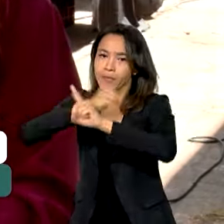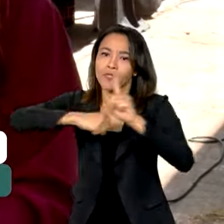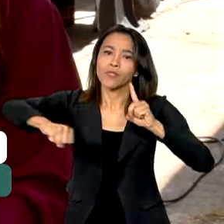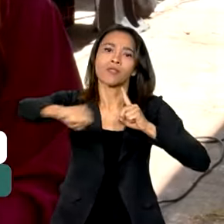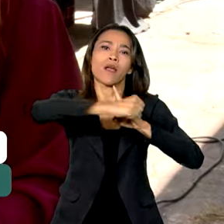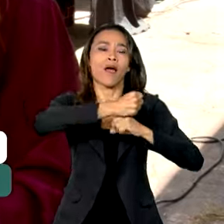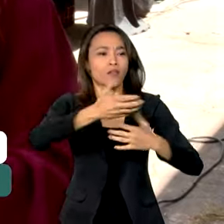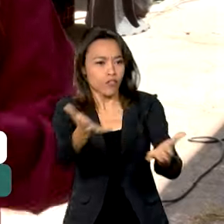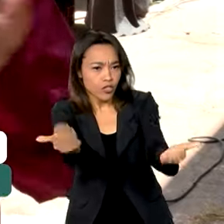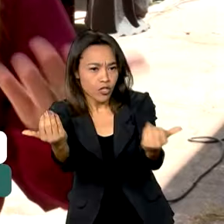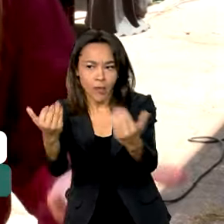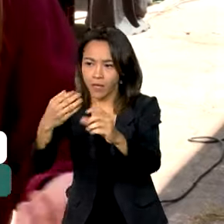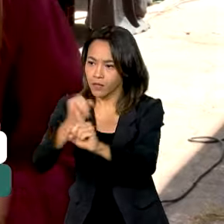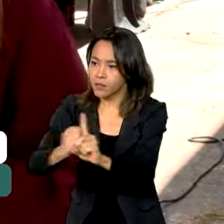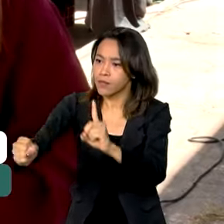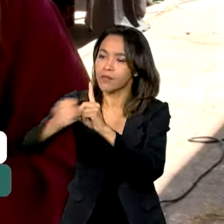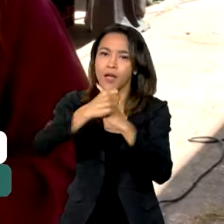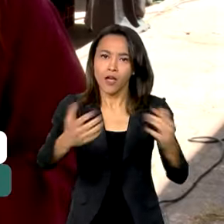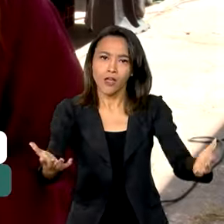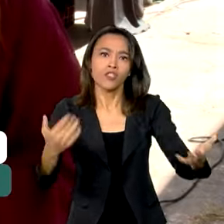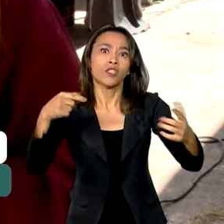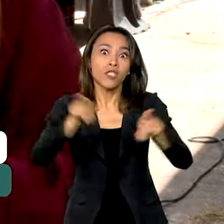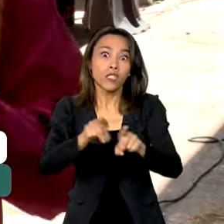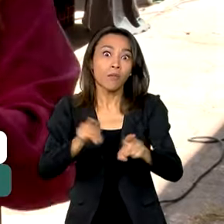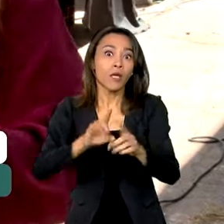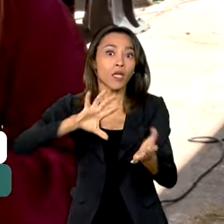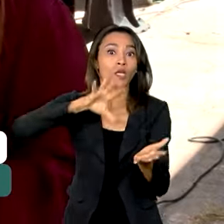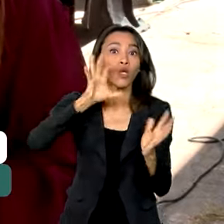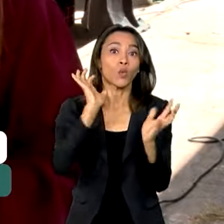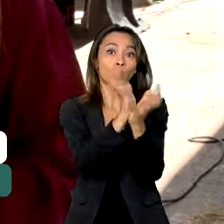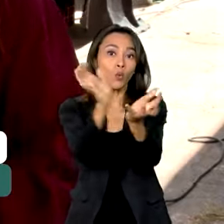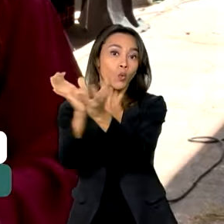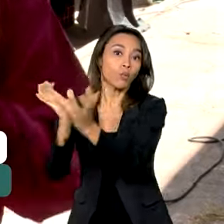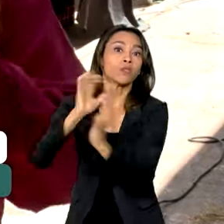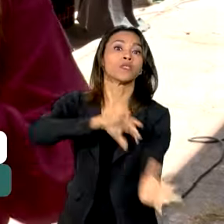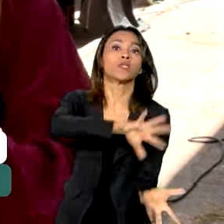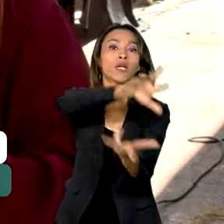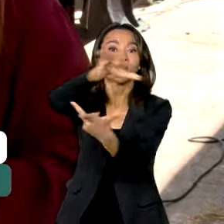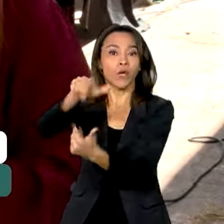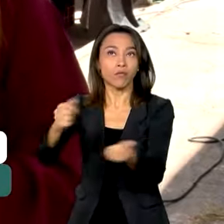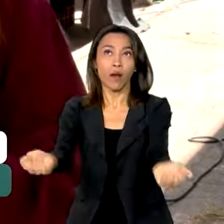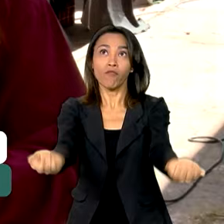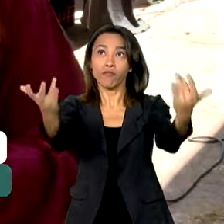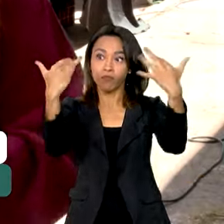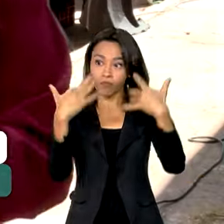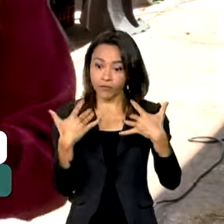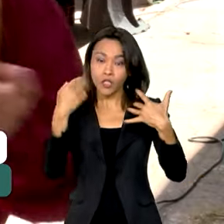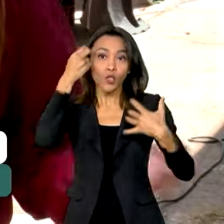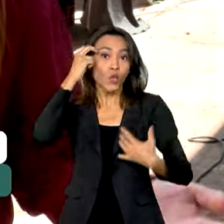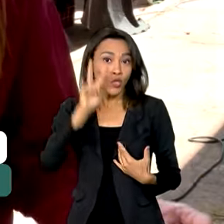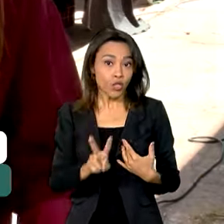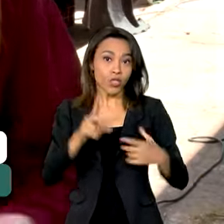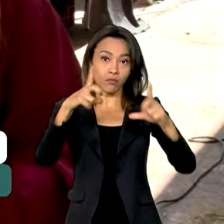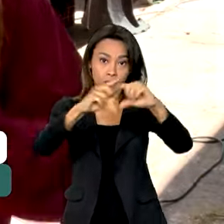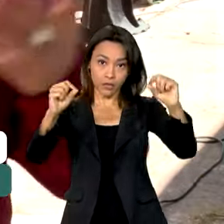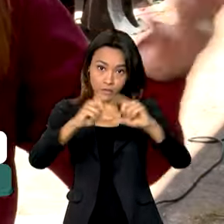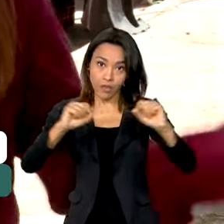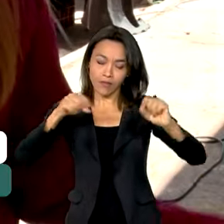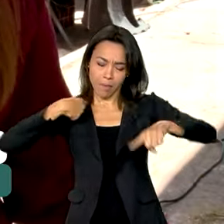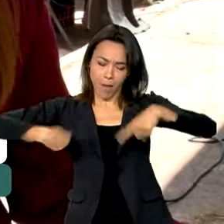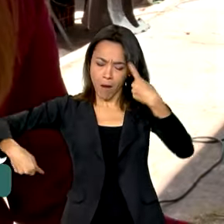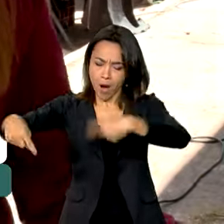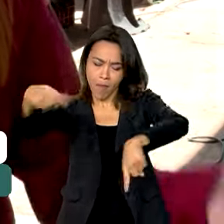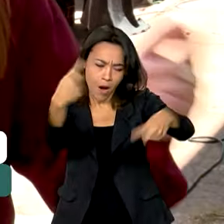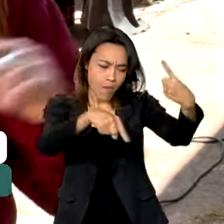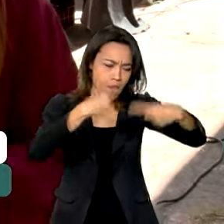sociedade civil e organismos internacionais. Durante dois dias, Brasília será um espaço de diálogo sobre